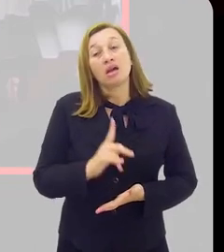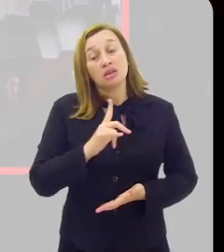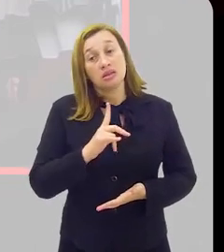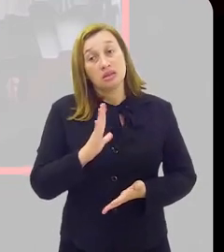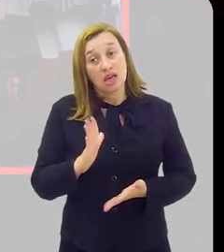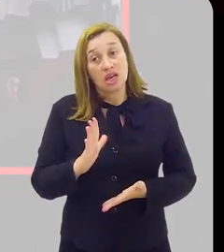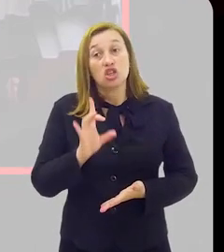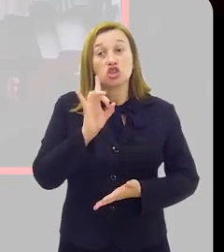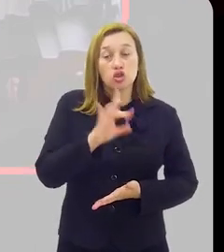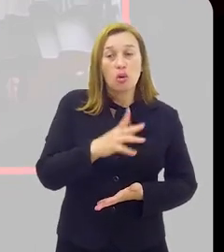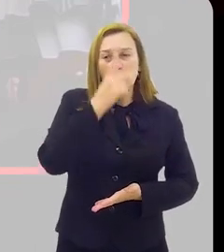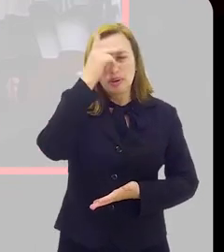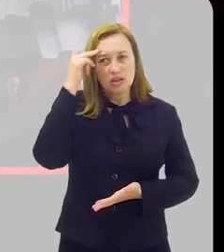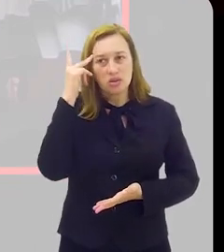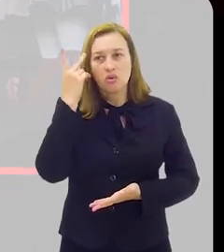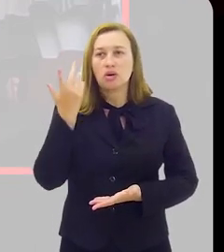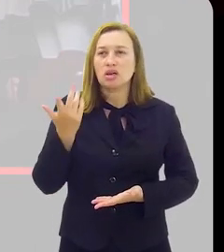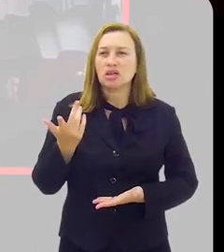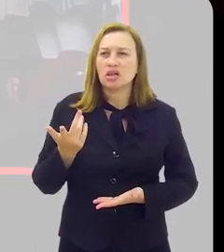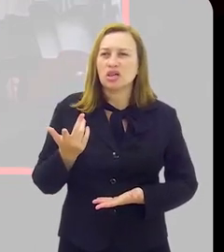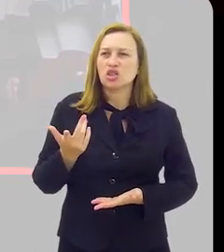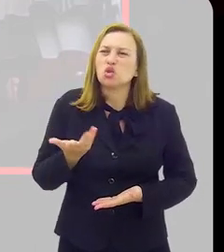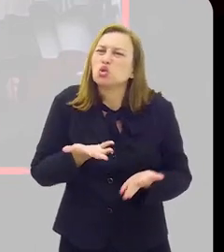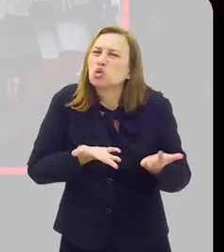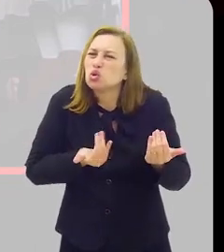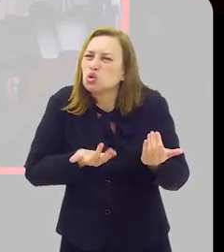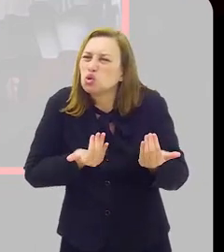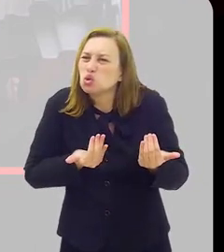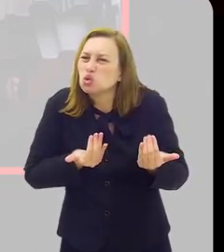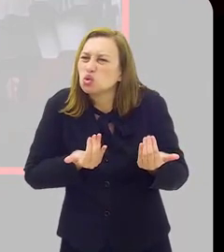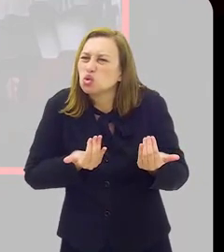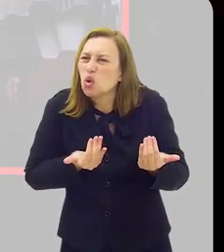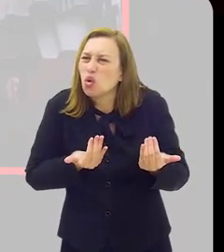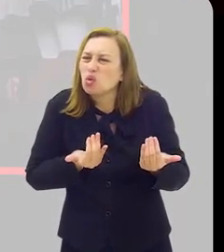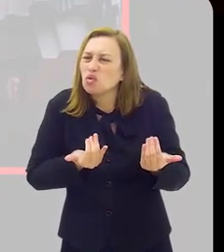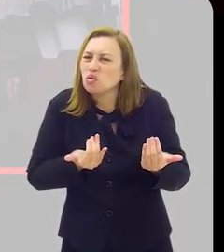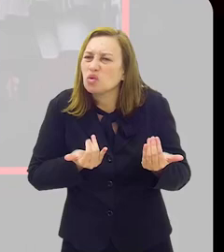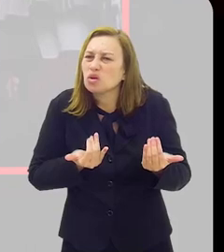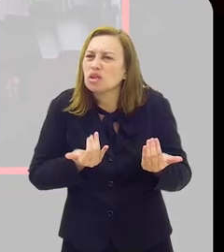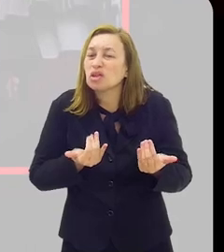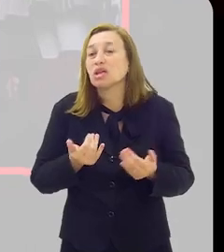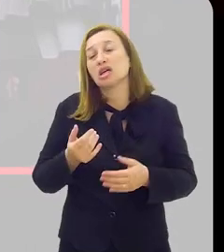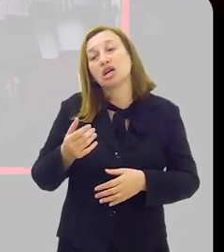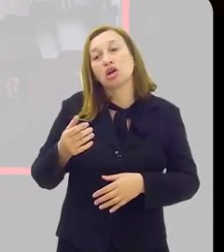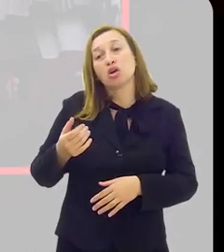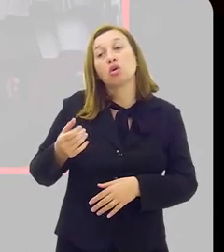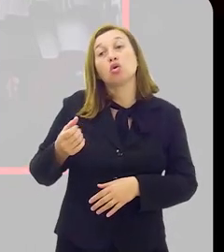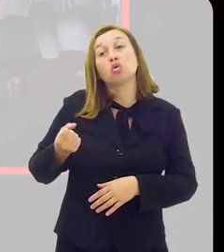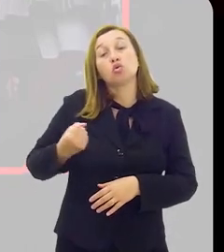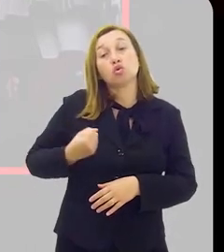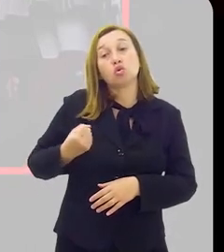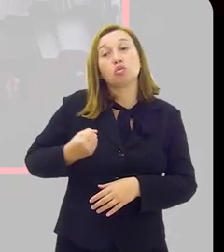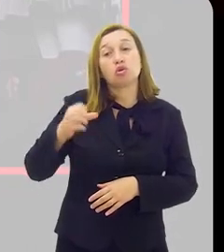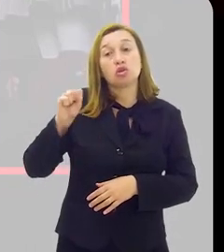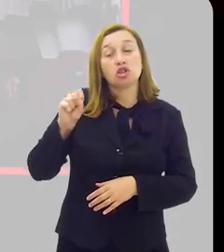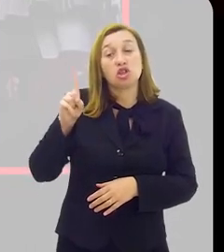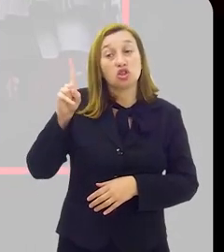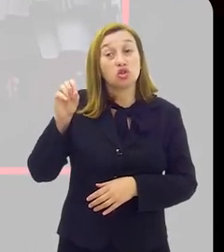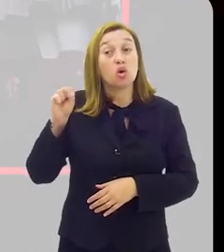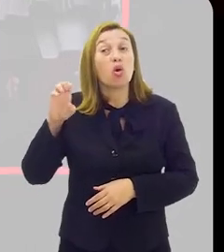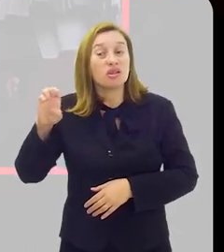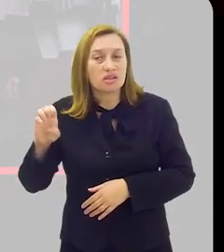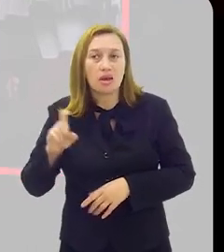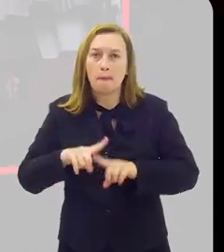existe ainda só para pessoas muito jovens, para criança, pode ter diferença no número de doses, mas não existe